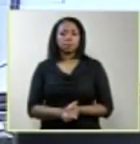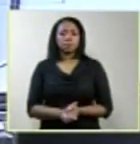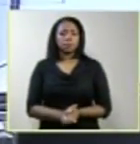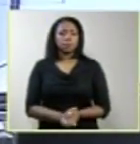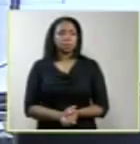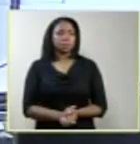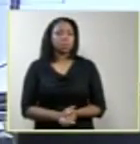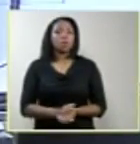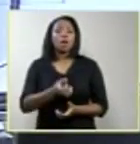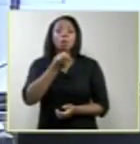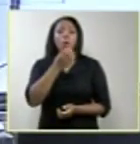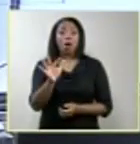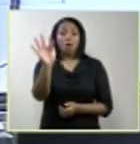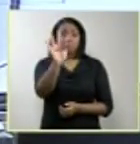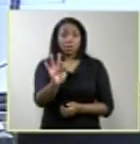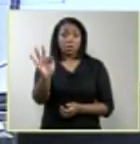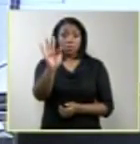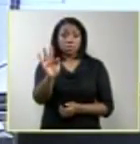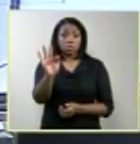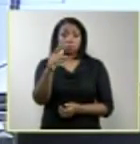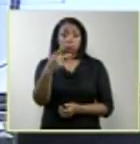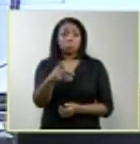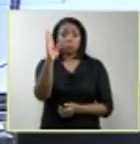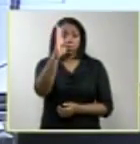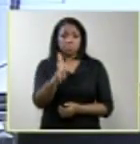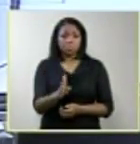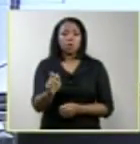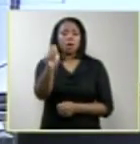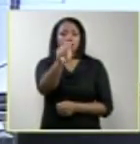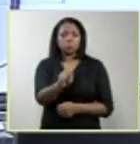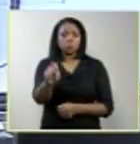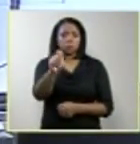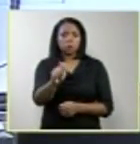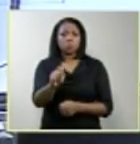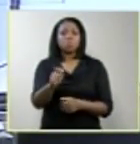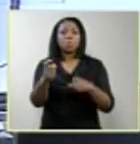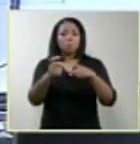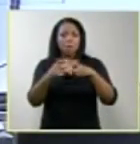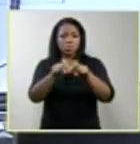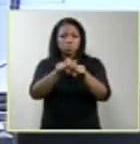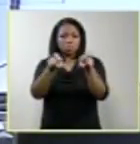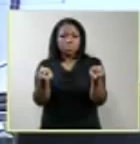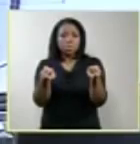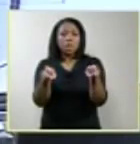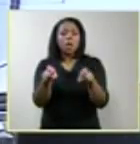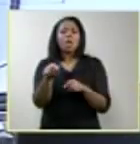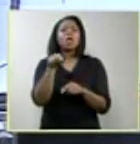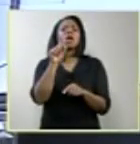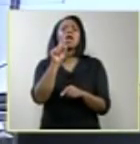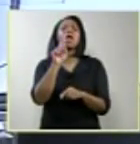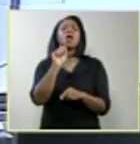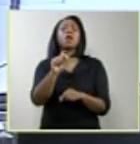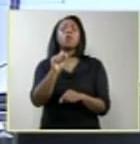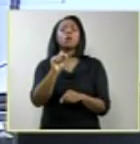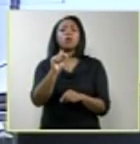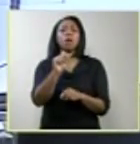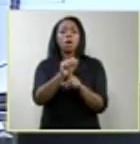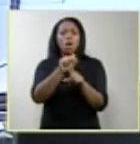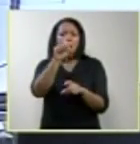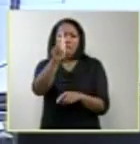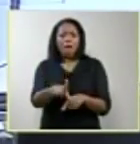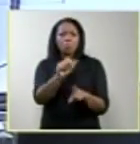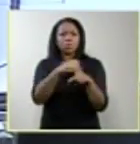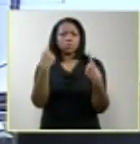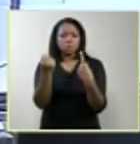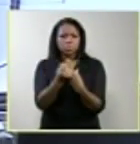Bem, a Federação Brasileira das Associações de Ginecologia e Obstetrícia, é uma sociedade com 23